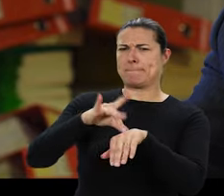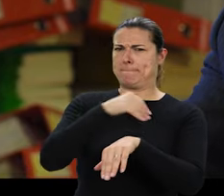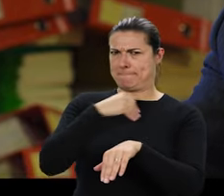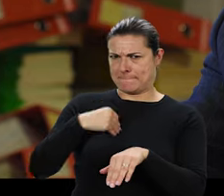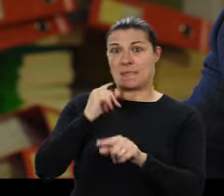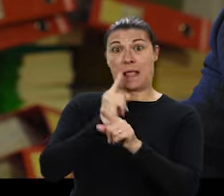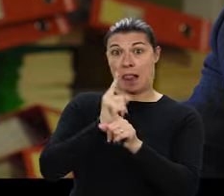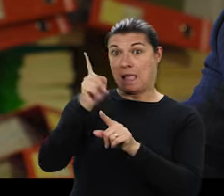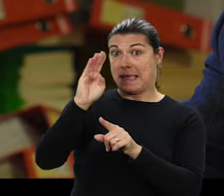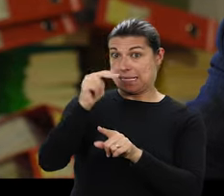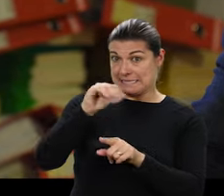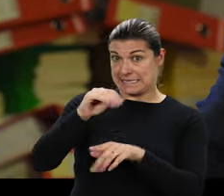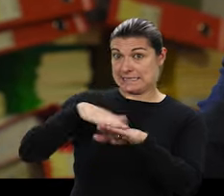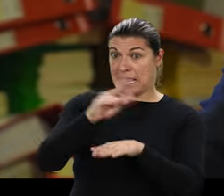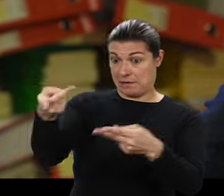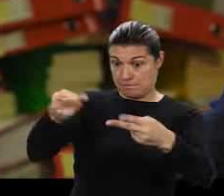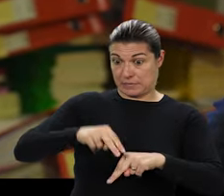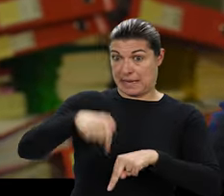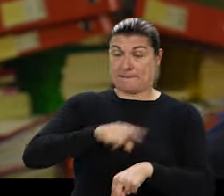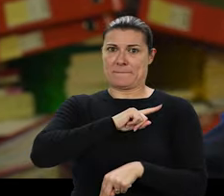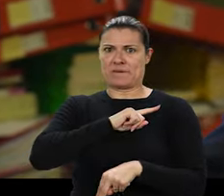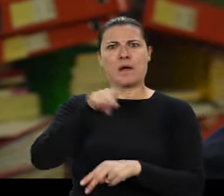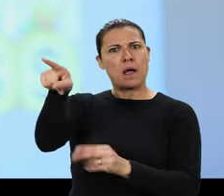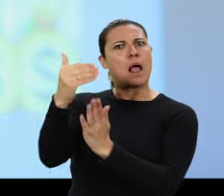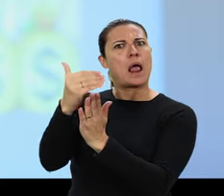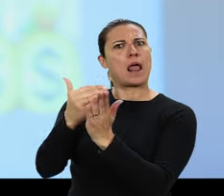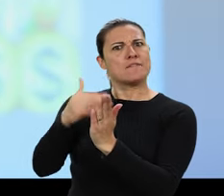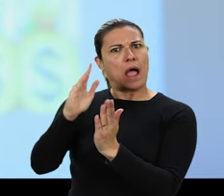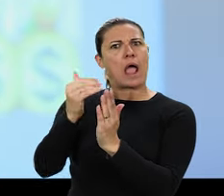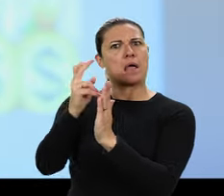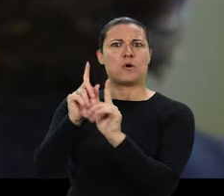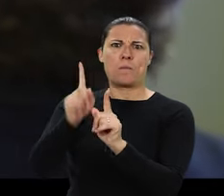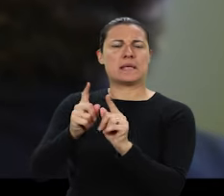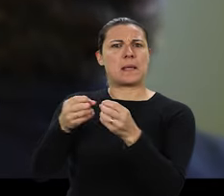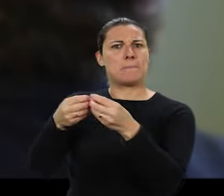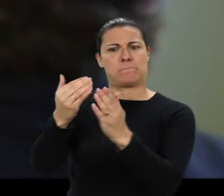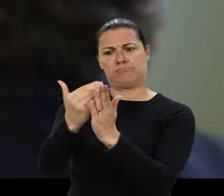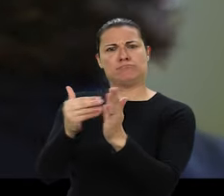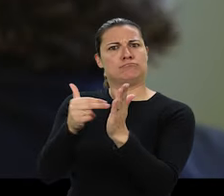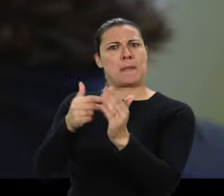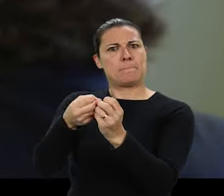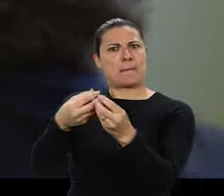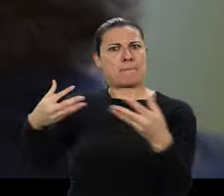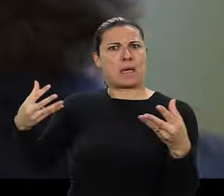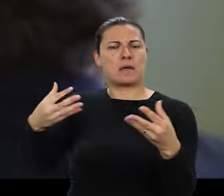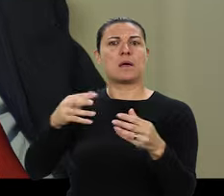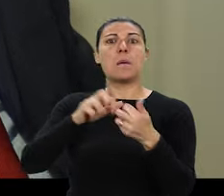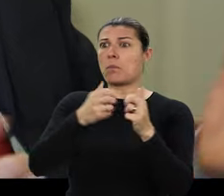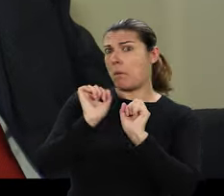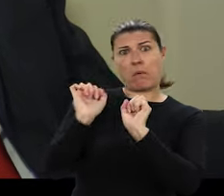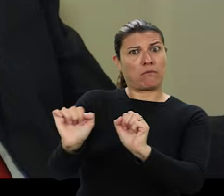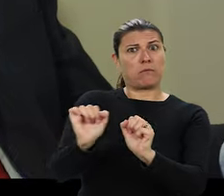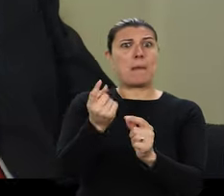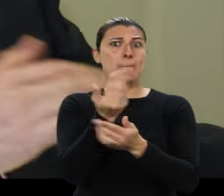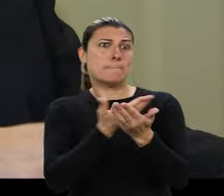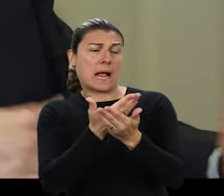esperem lá. Se os médicos começam a ser do SNS para vir para cá, as listas de espera no SNS também vão começar a aumentar. O problema deles é o